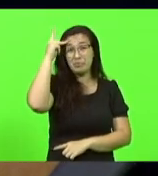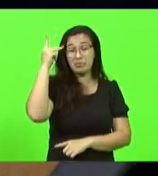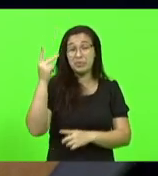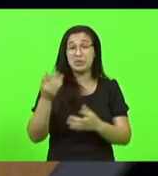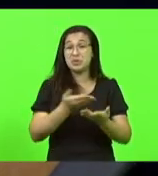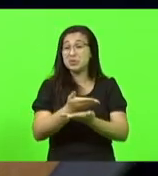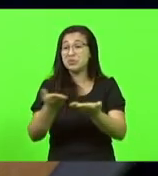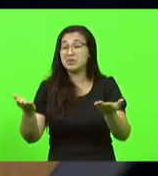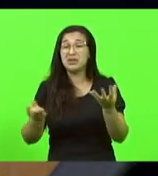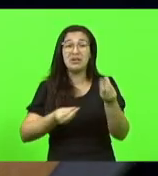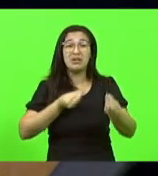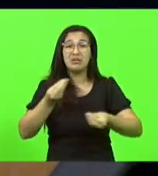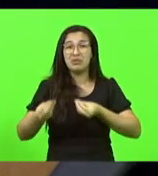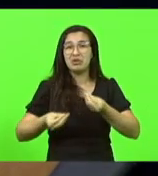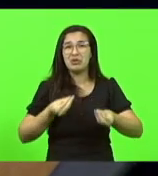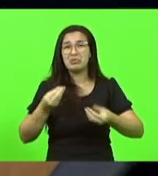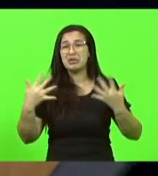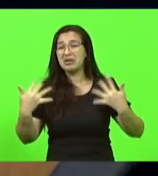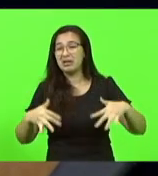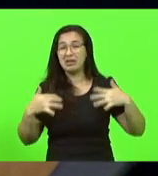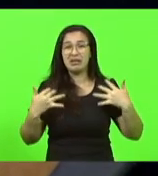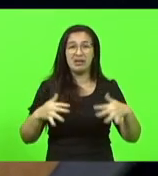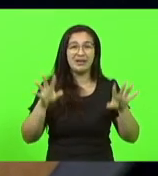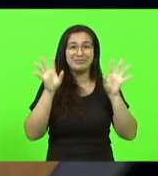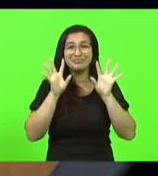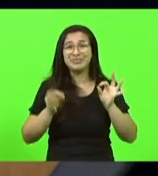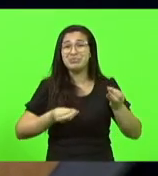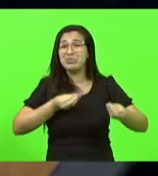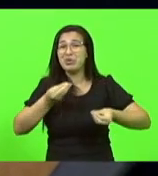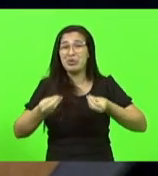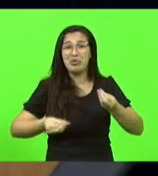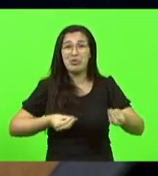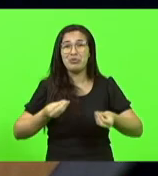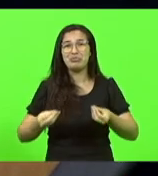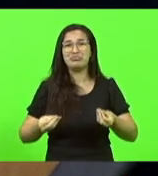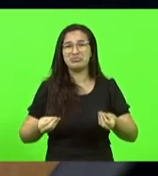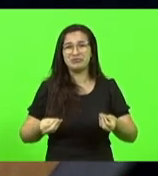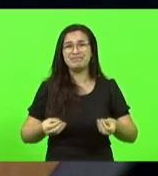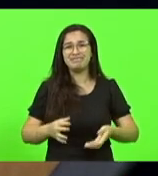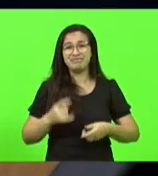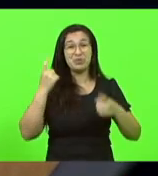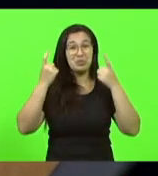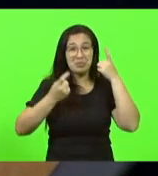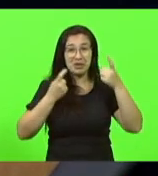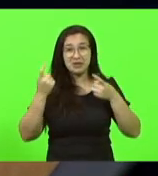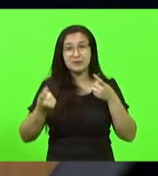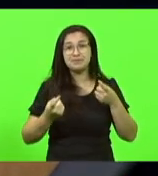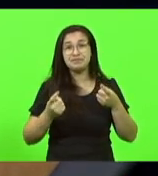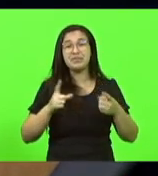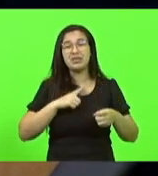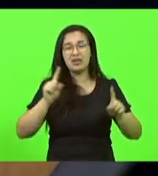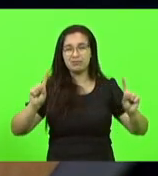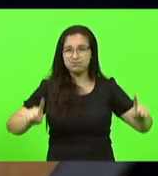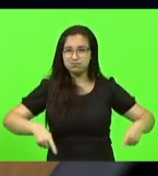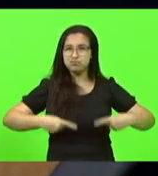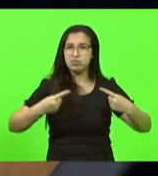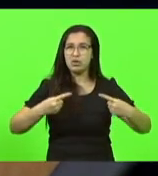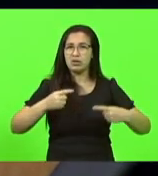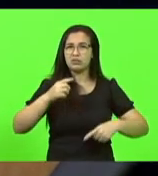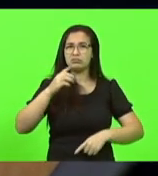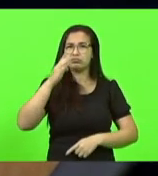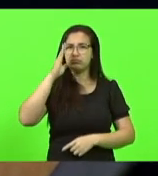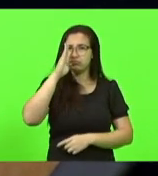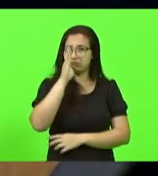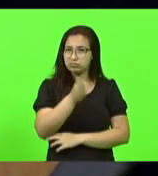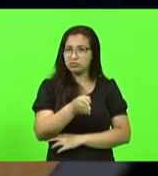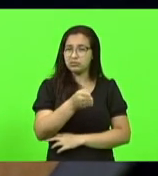filas de esperas. Esse tem que ser um desafio absoluto que a Secretaria do